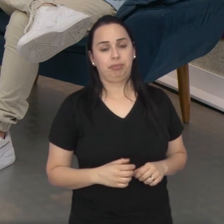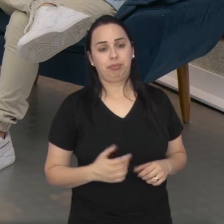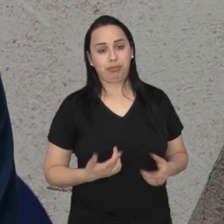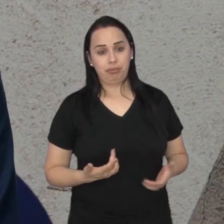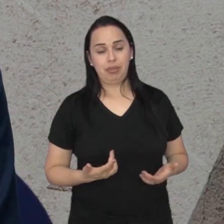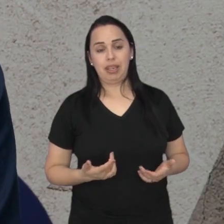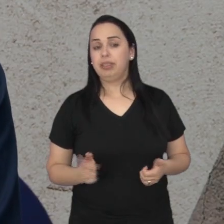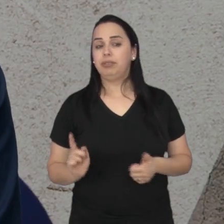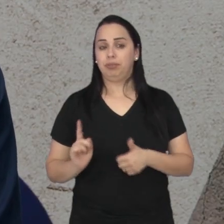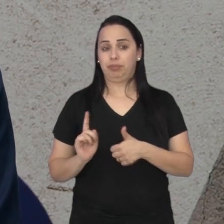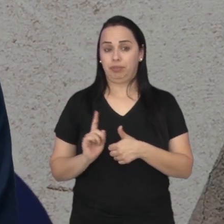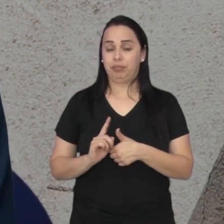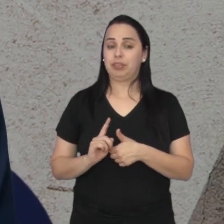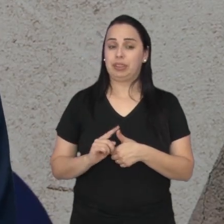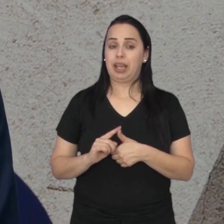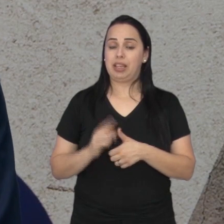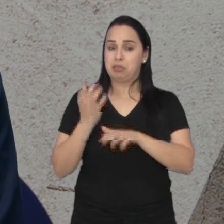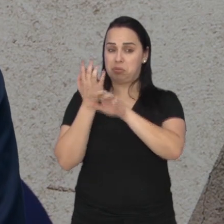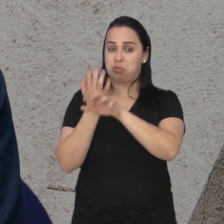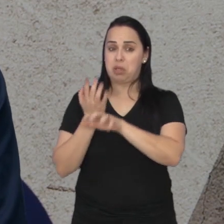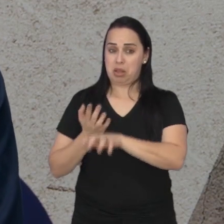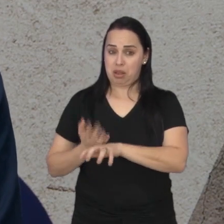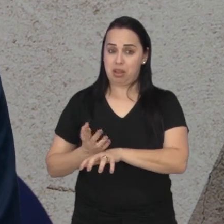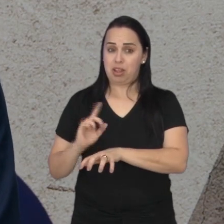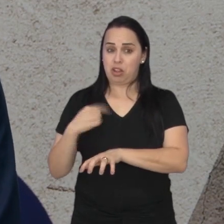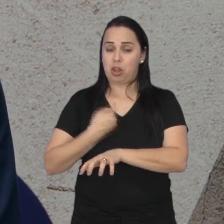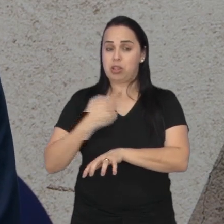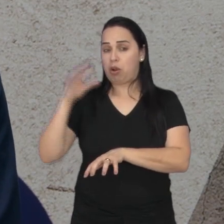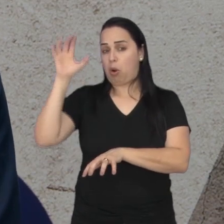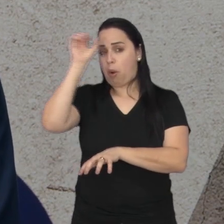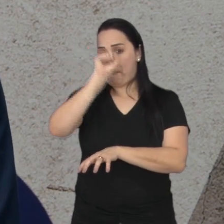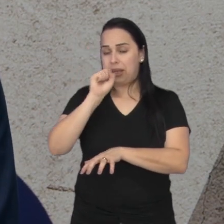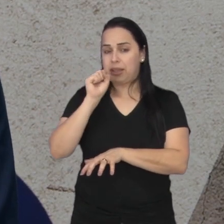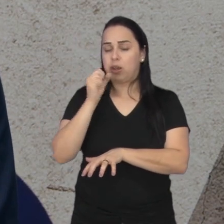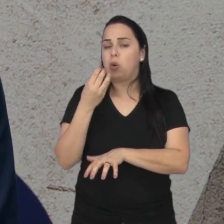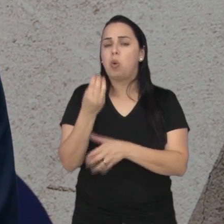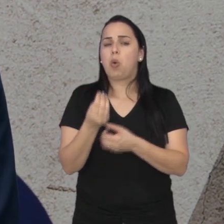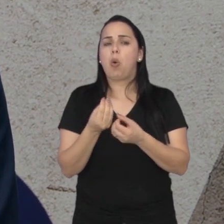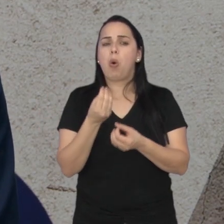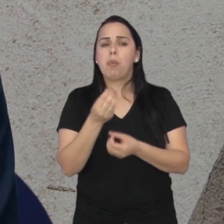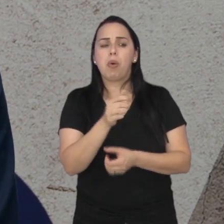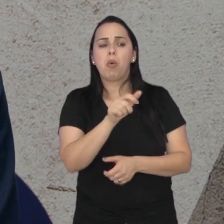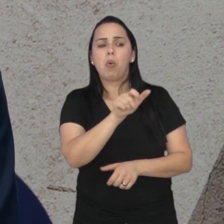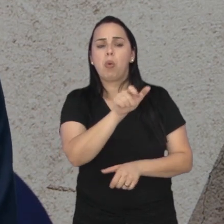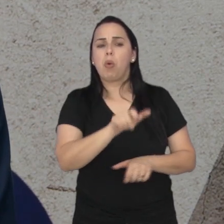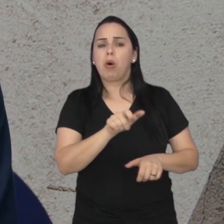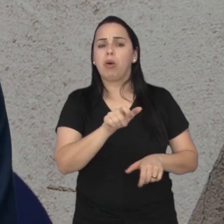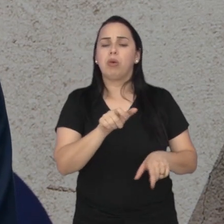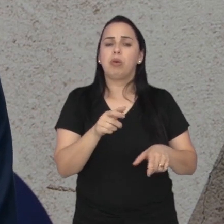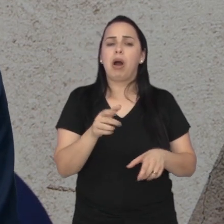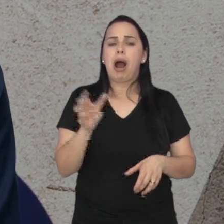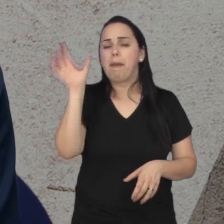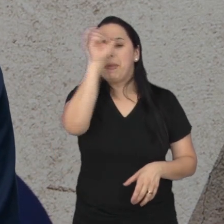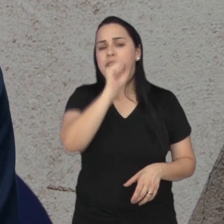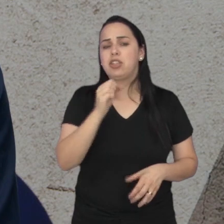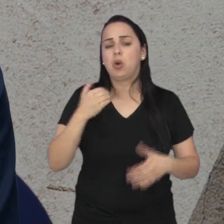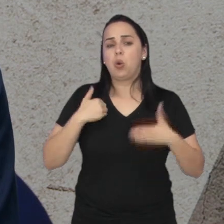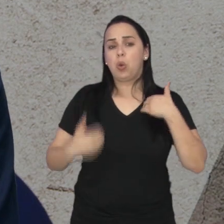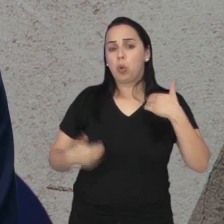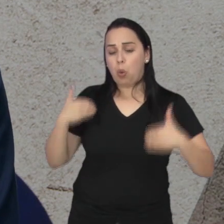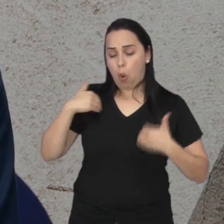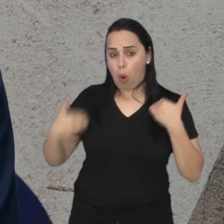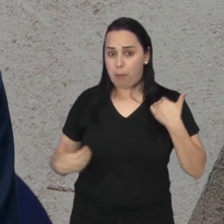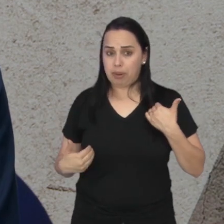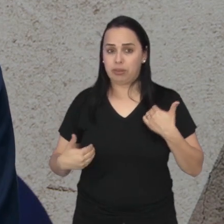A gente tem disciplinas que a gente vai compreender e ensinar o aluno como funciona o corpo humano. Então, são